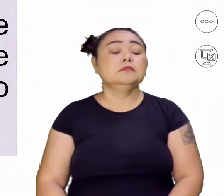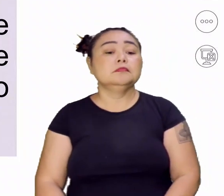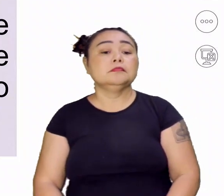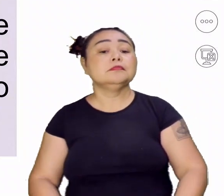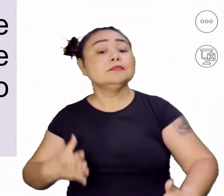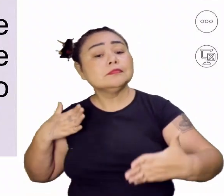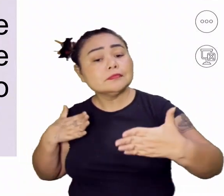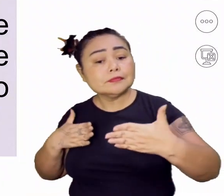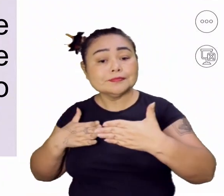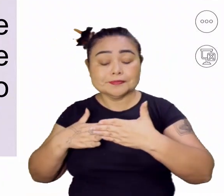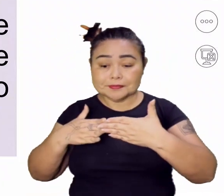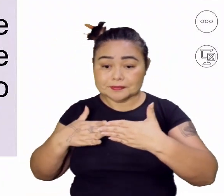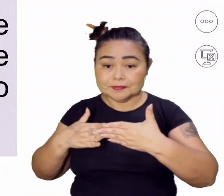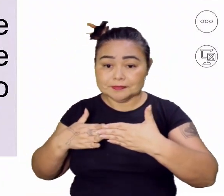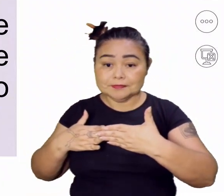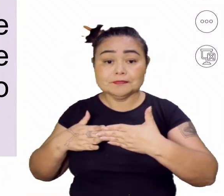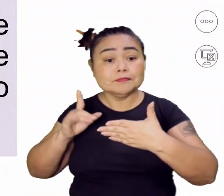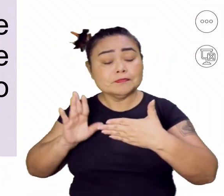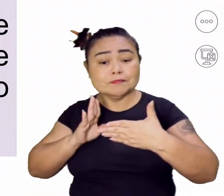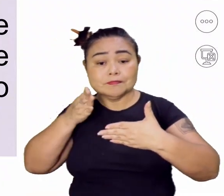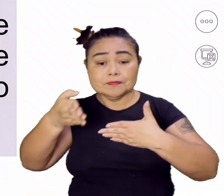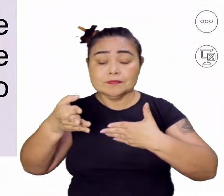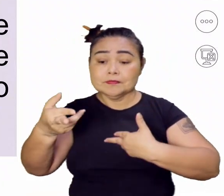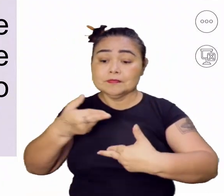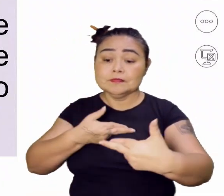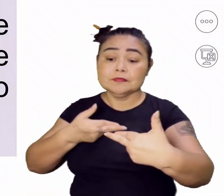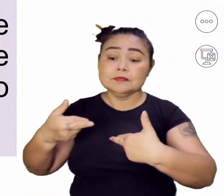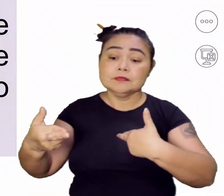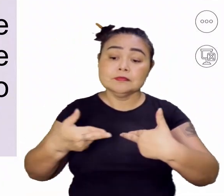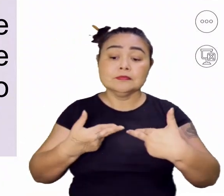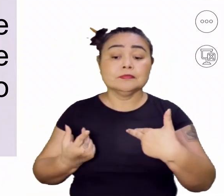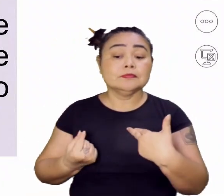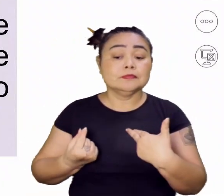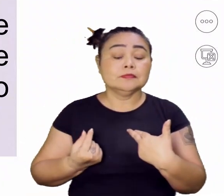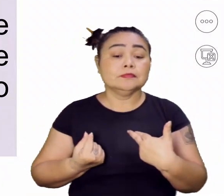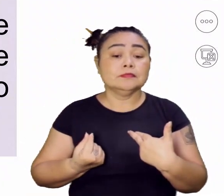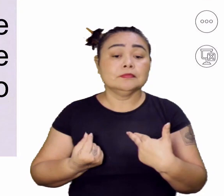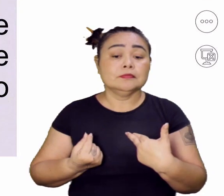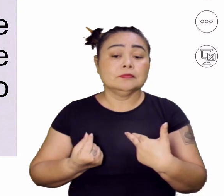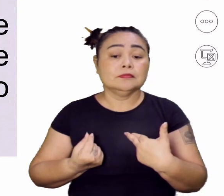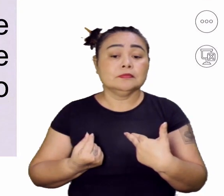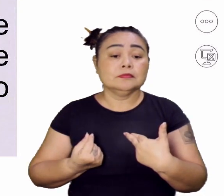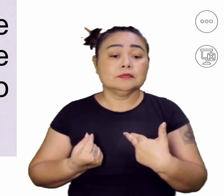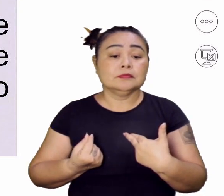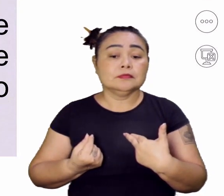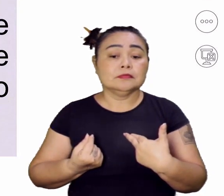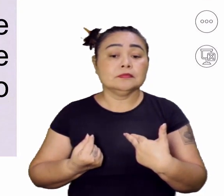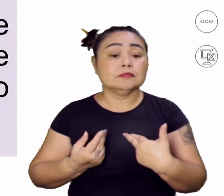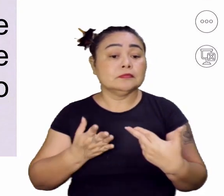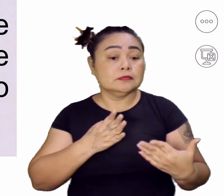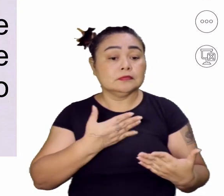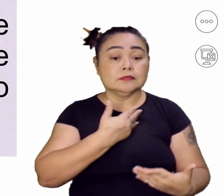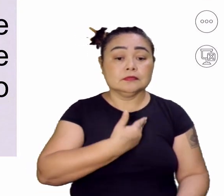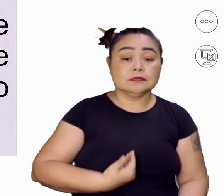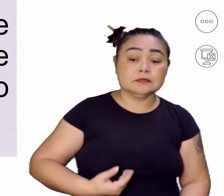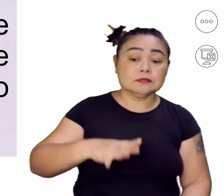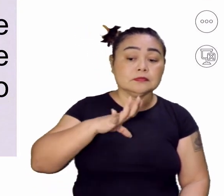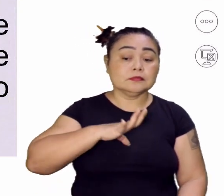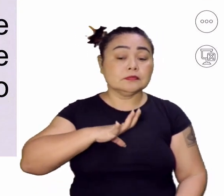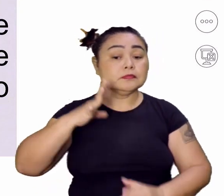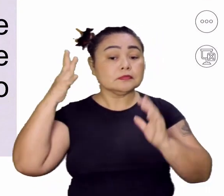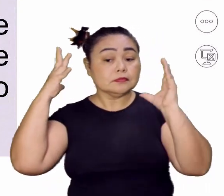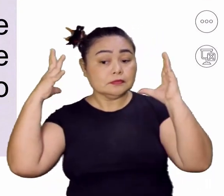Esse bloqueio afetou diretamente as relações comerciais entre Portugal e a Holanda,